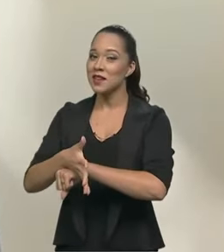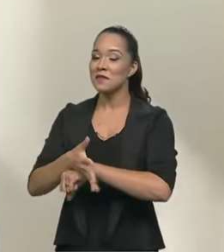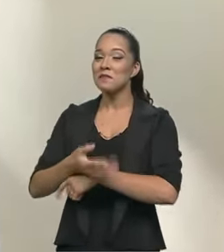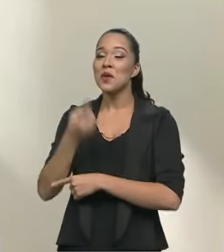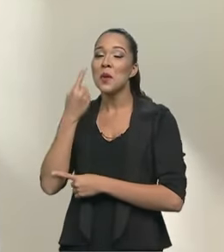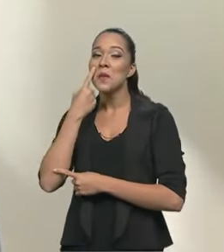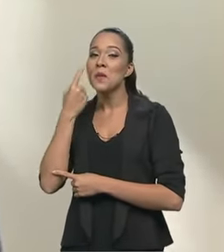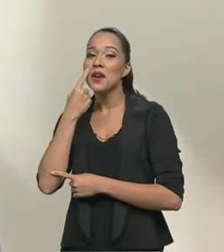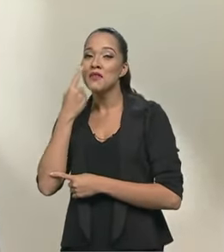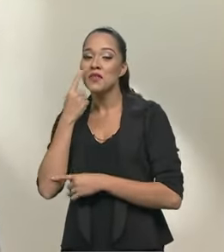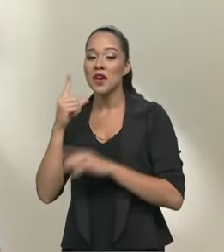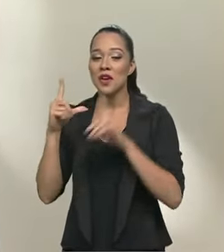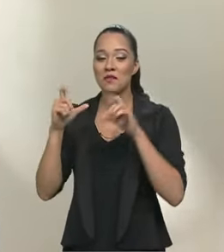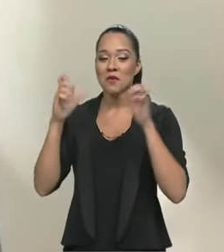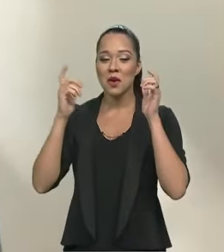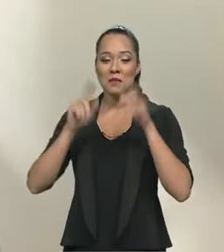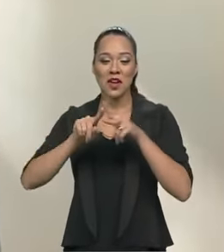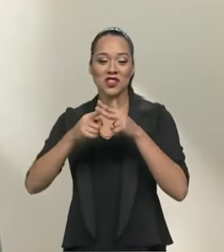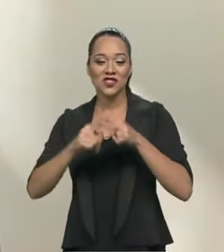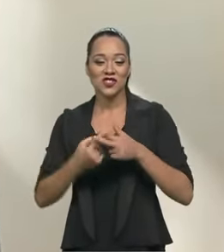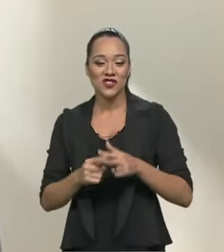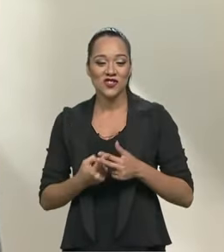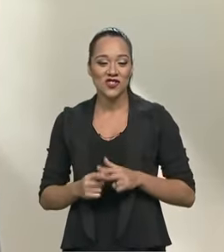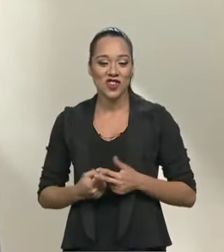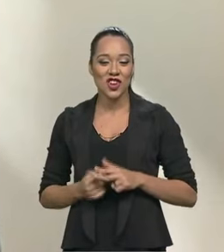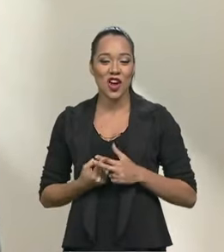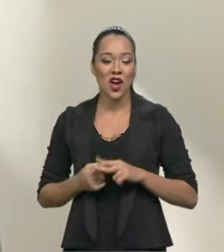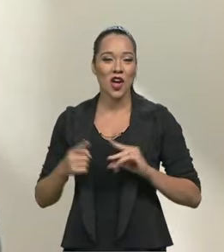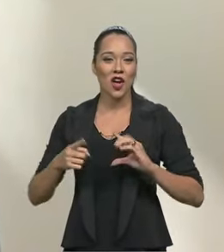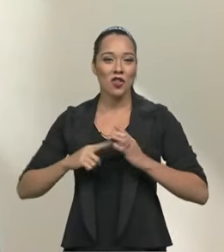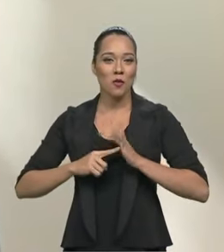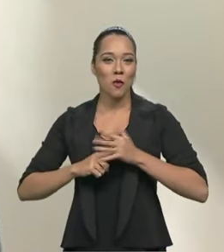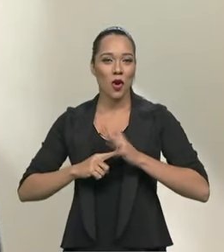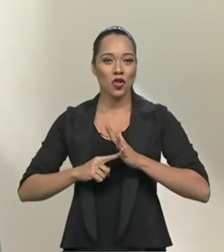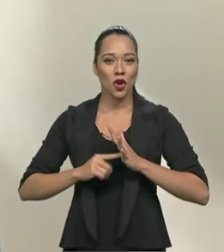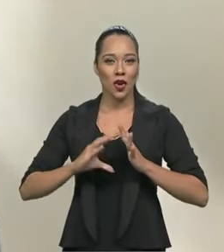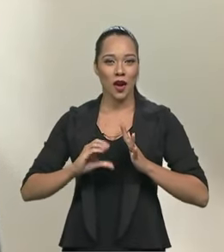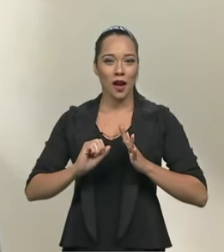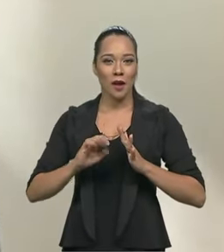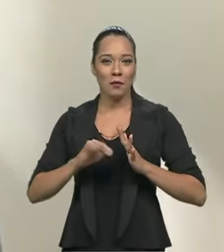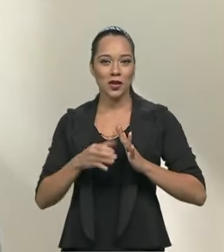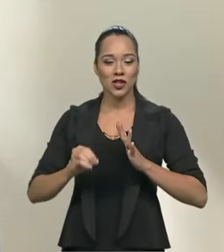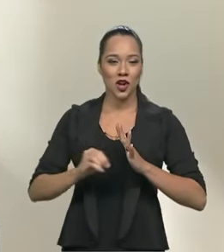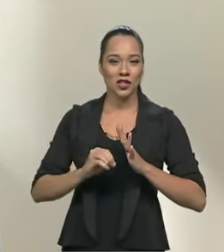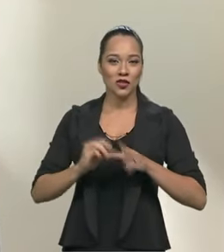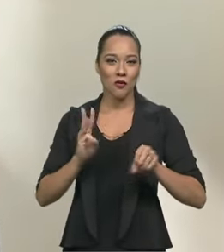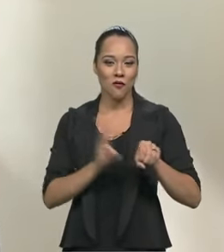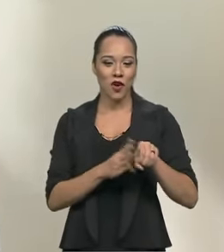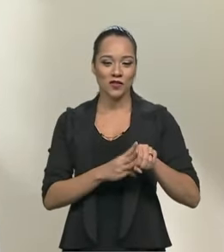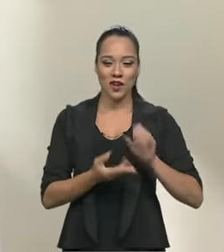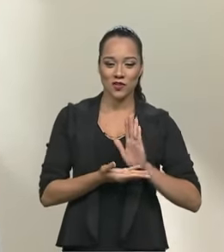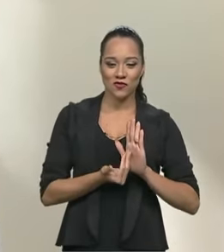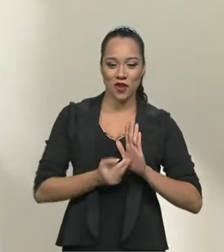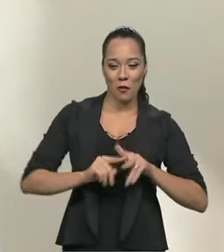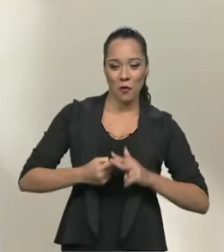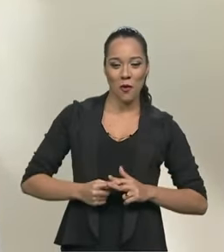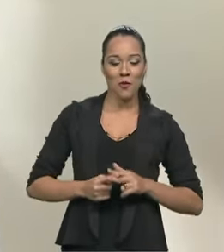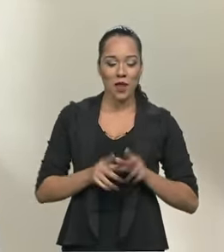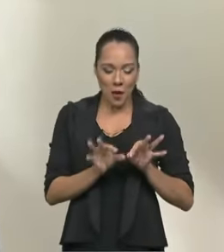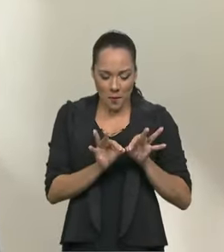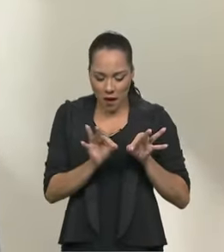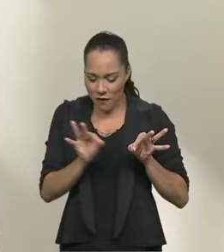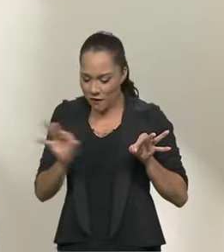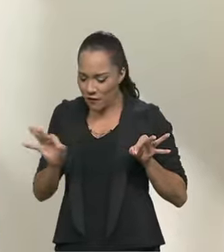para ver, tirar a cabeçote do motor, que era o motor de Volkswagen, do Fórmula Super V, para medir